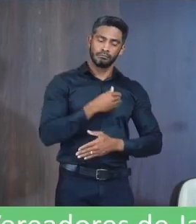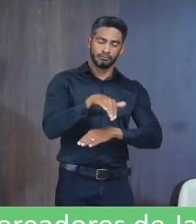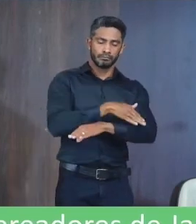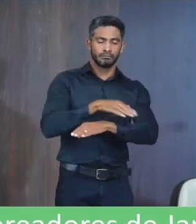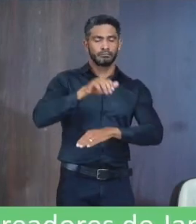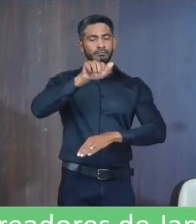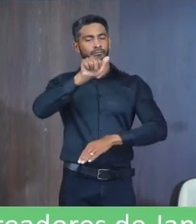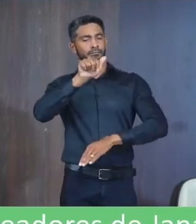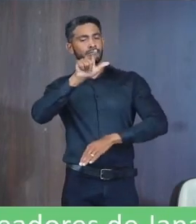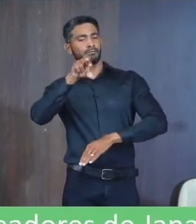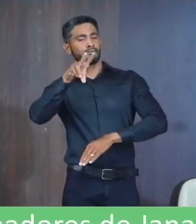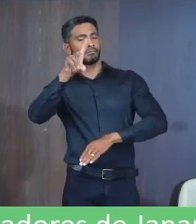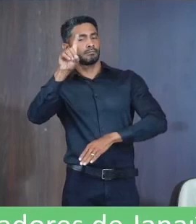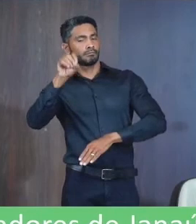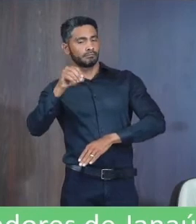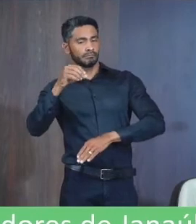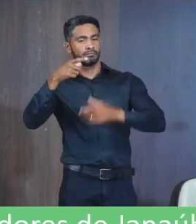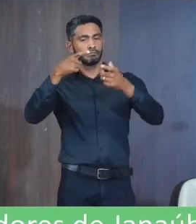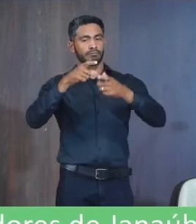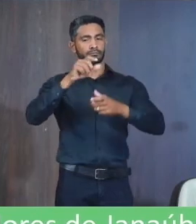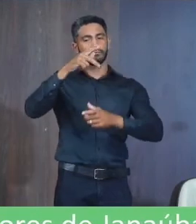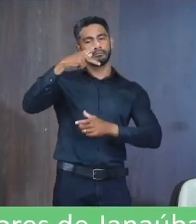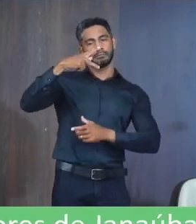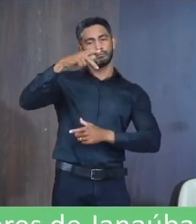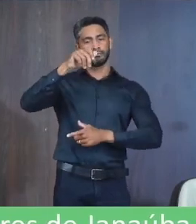Oswaldo Aranha 70 Bairro Padre Eustaque